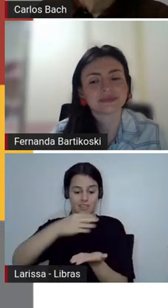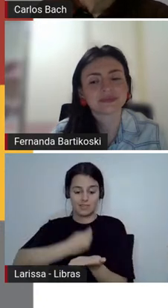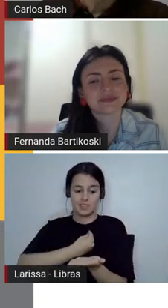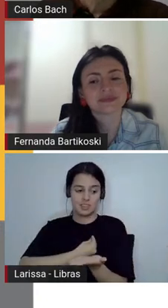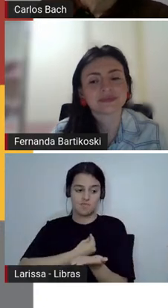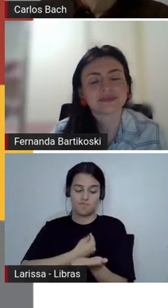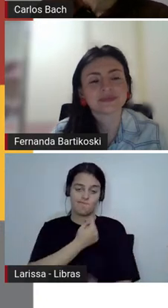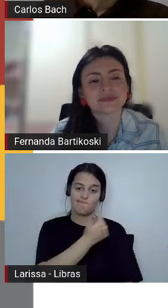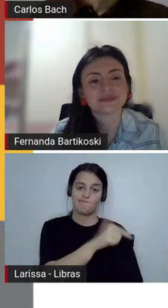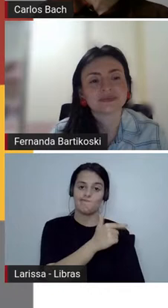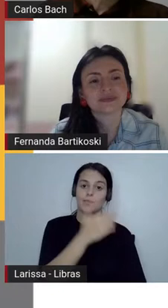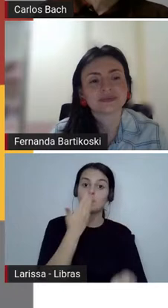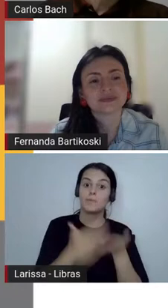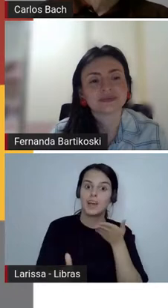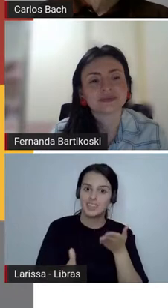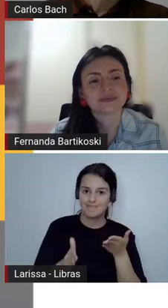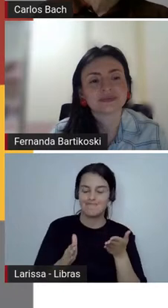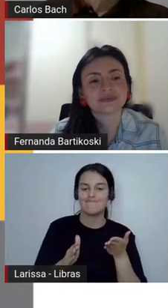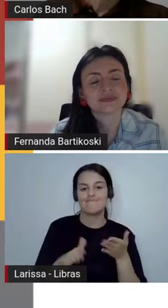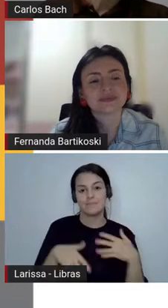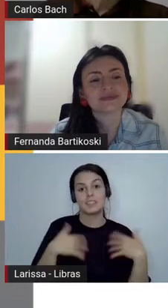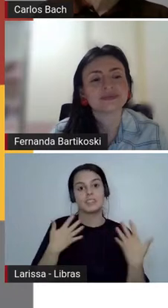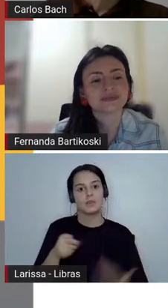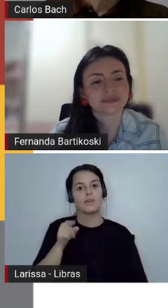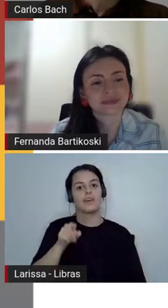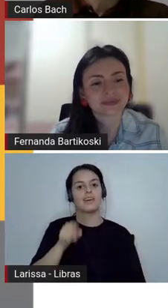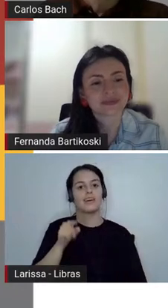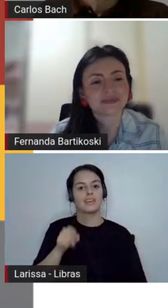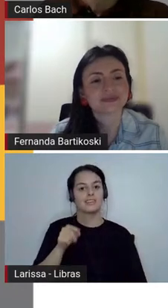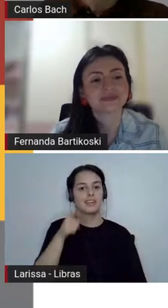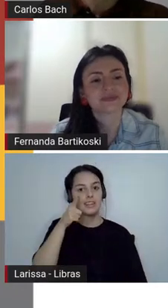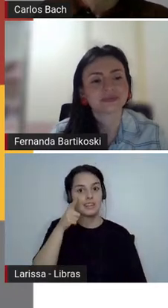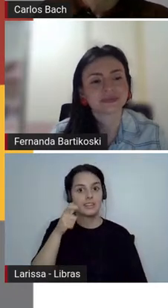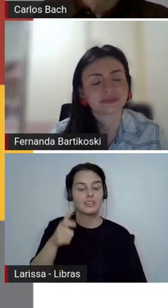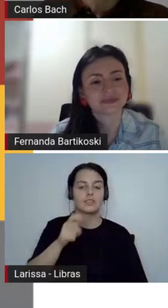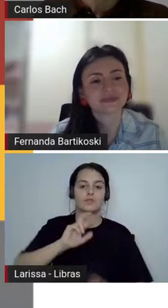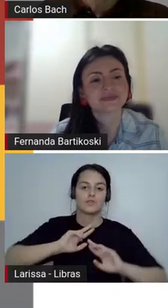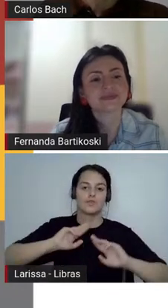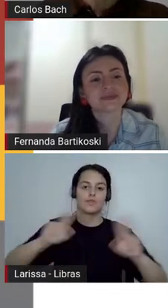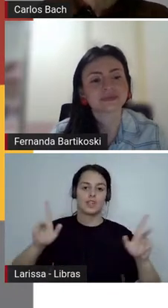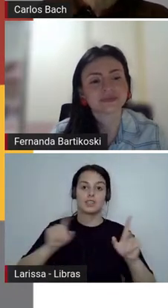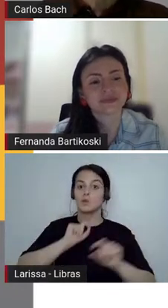ao mesmo tempo ela se liga ao particular, ela se liga a esse nosso subjetivo, ela conversa com a gente.